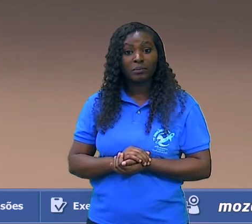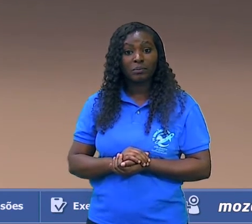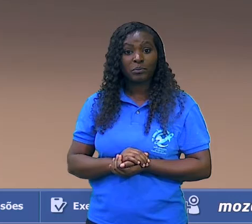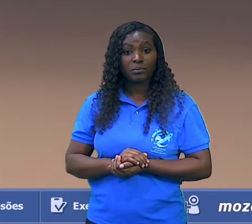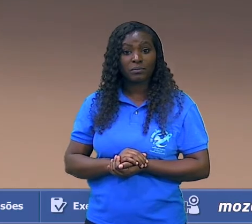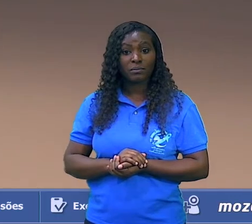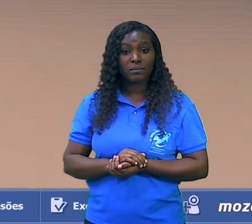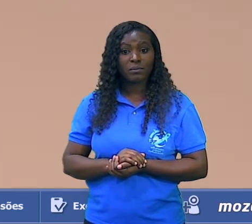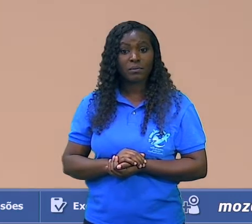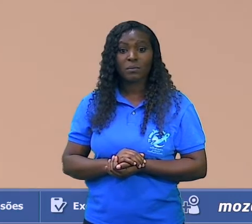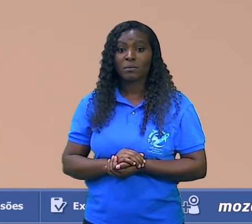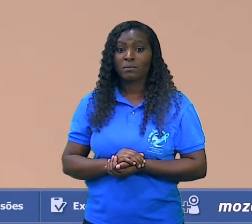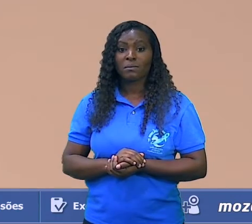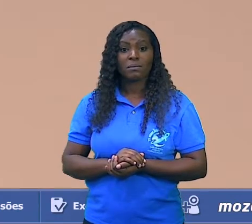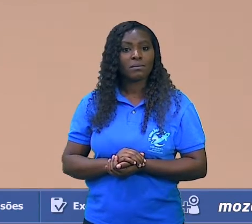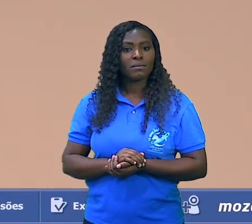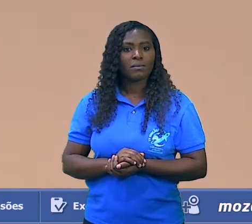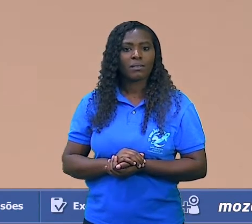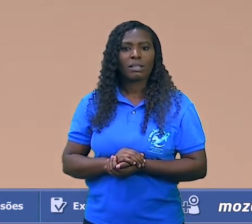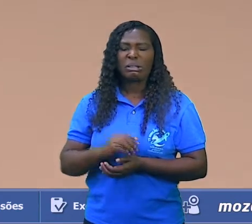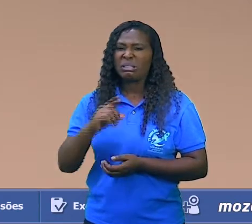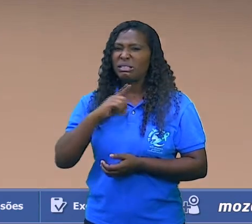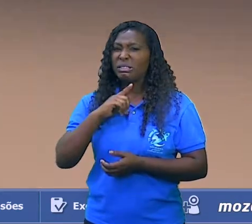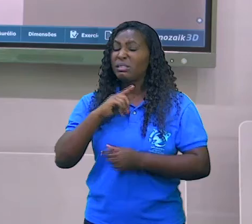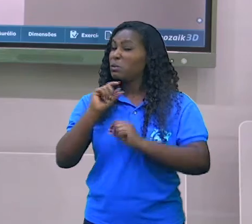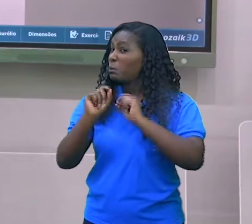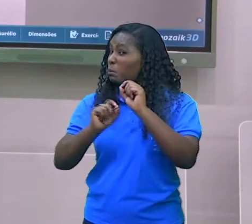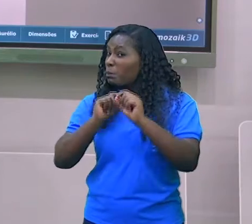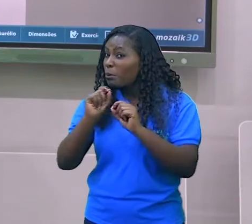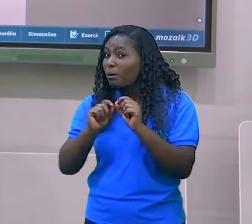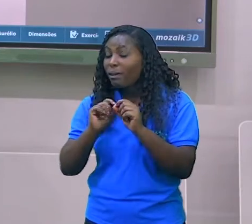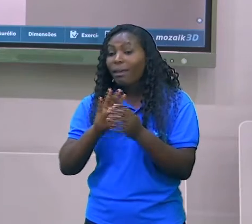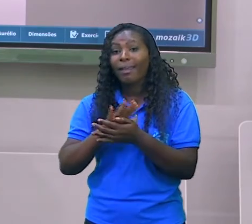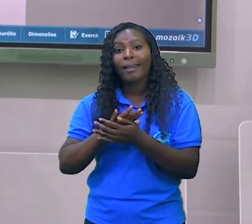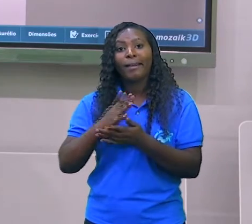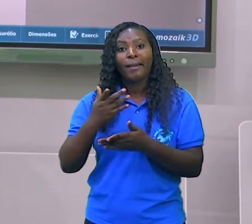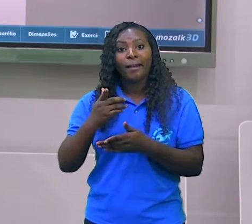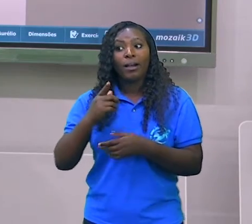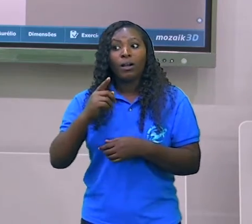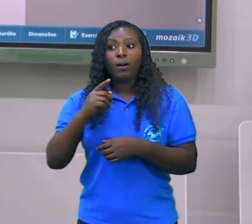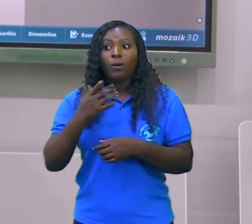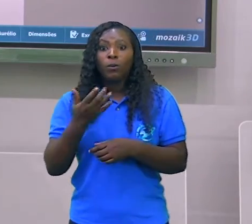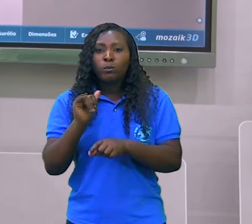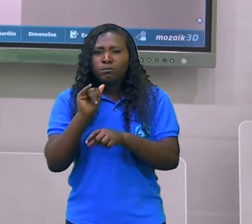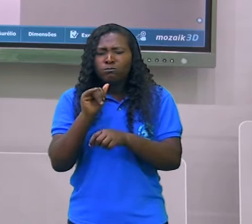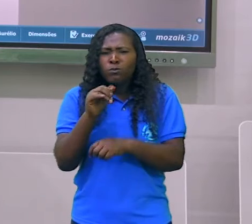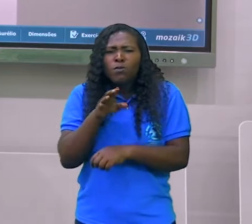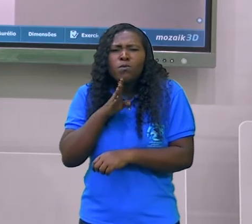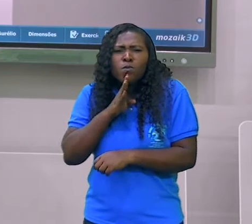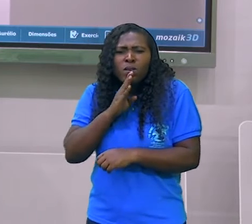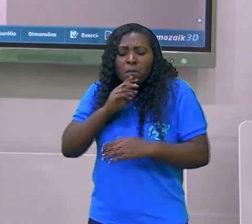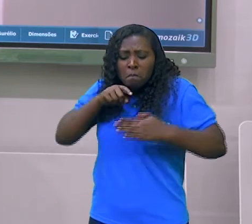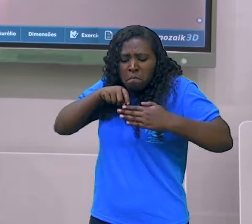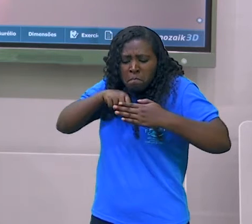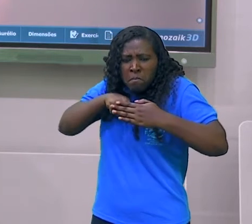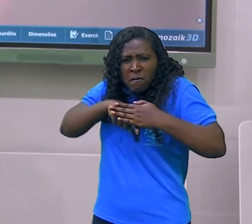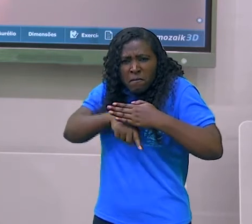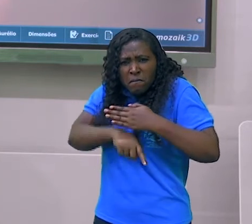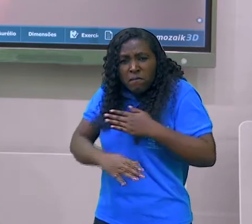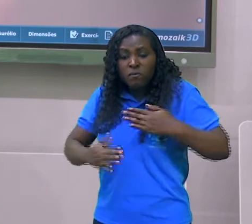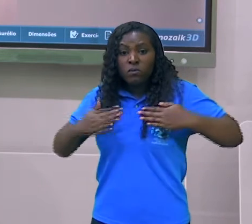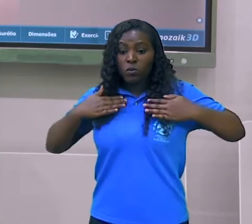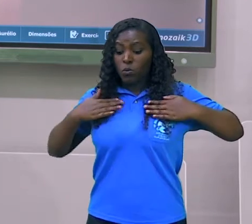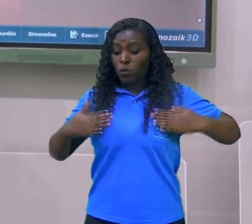A perfeição. Então, eles tinham que ter, e como eles tinham, um conhecimento de anatomia que